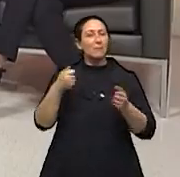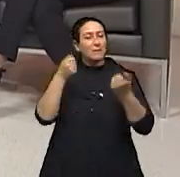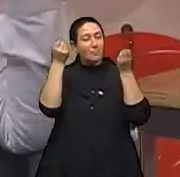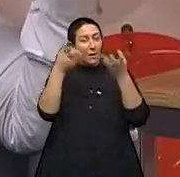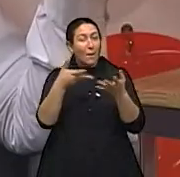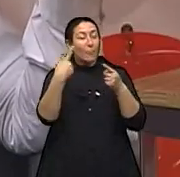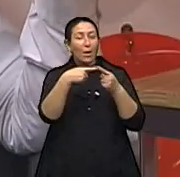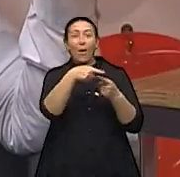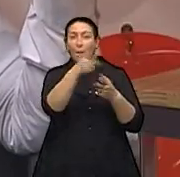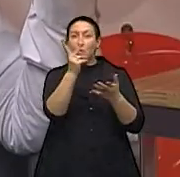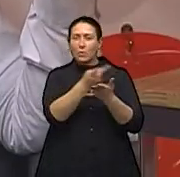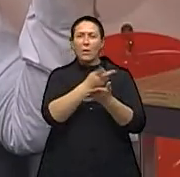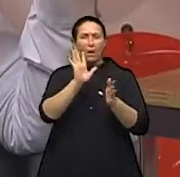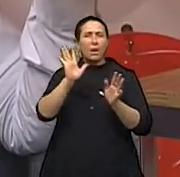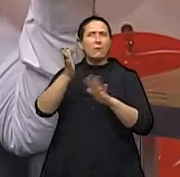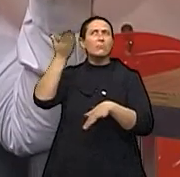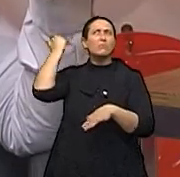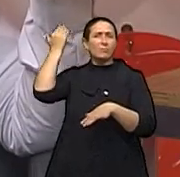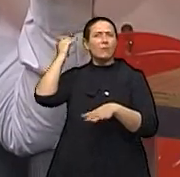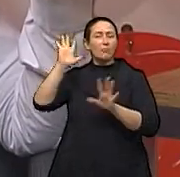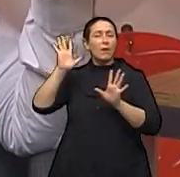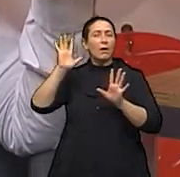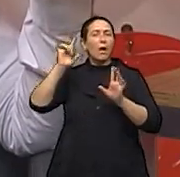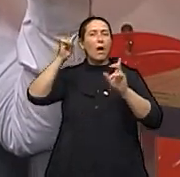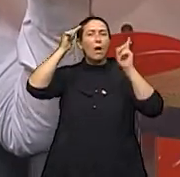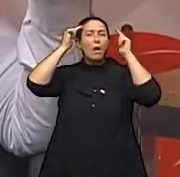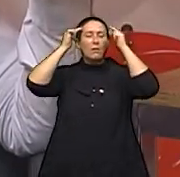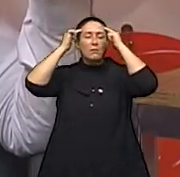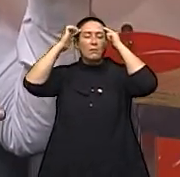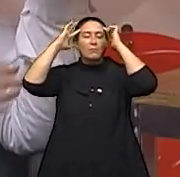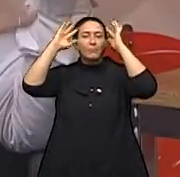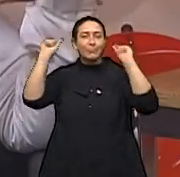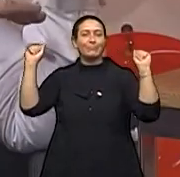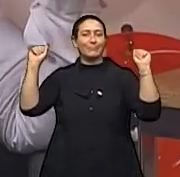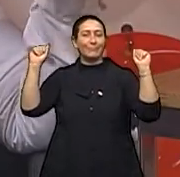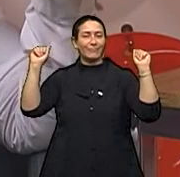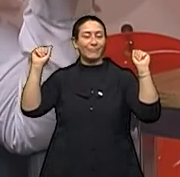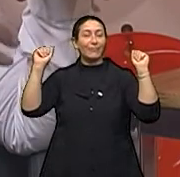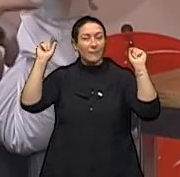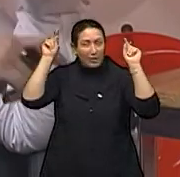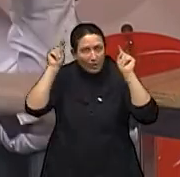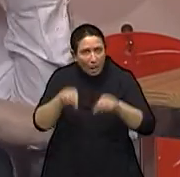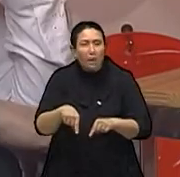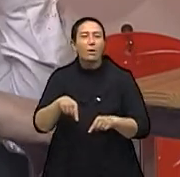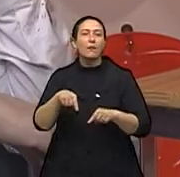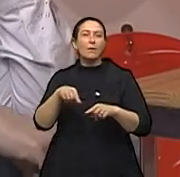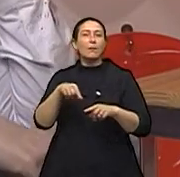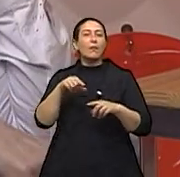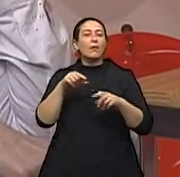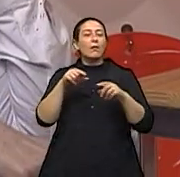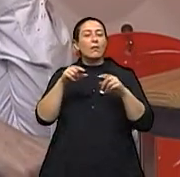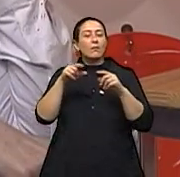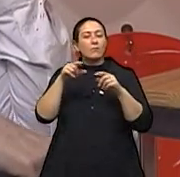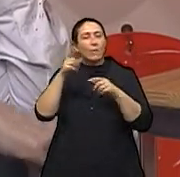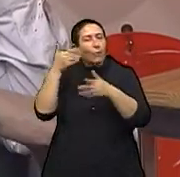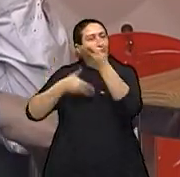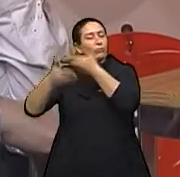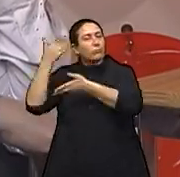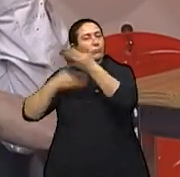acabou, houve o desligamento. Então, aí a função da regressão.